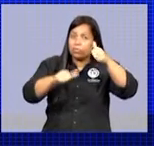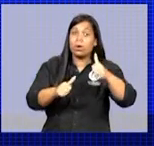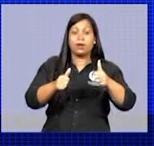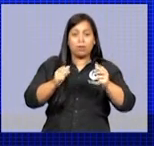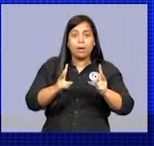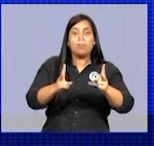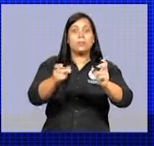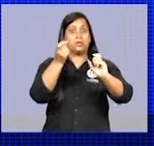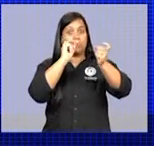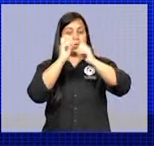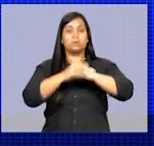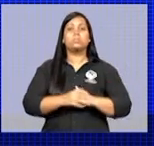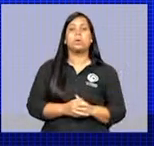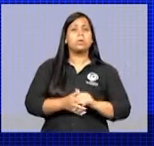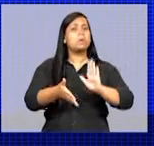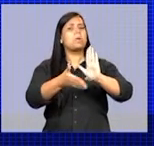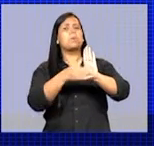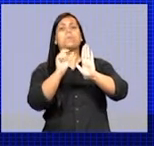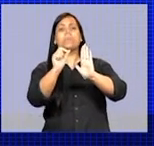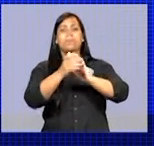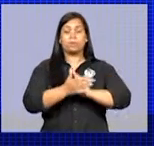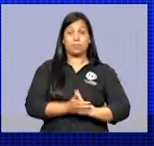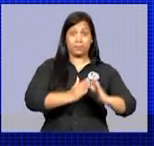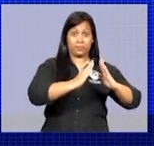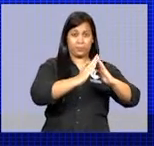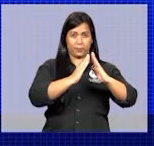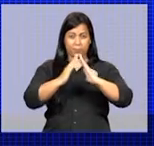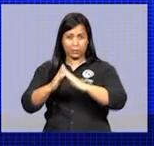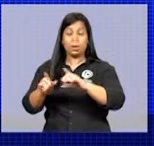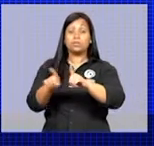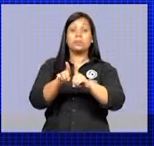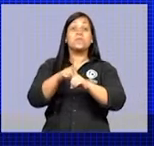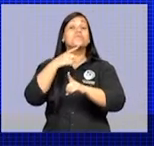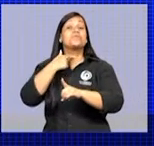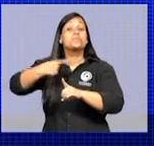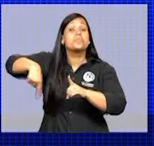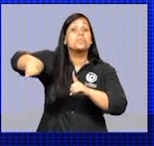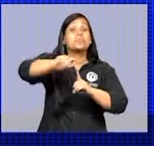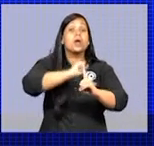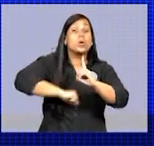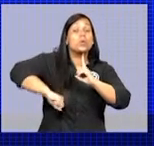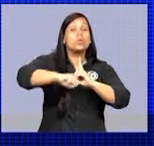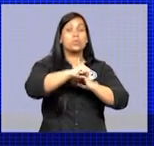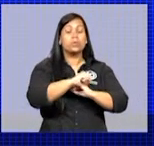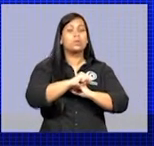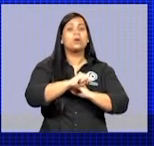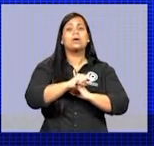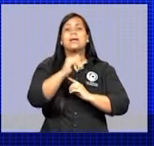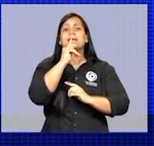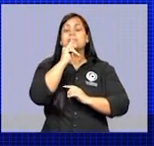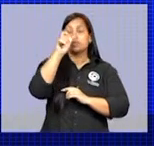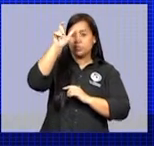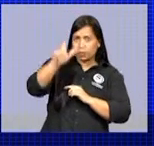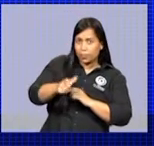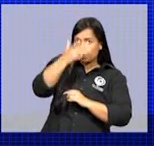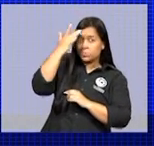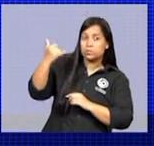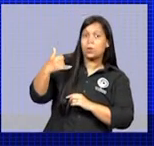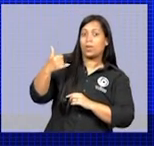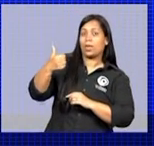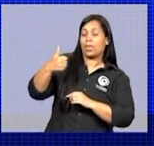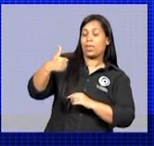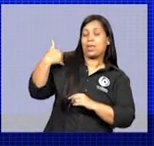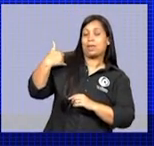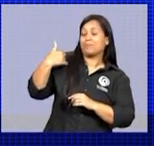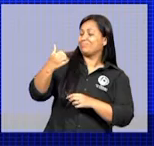flexibiliza o plano municipal de habitação de interesse social. Pela nova regra, pessoas com mais de três anos de